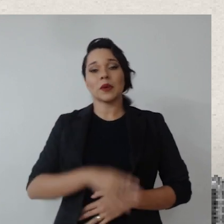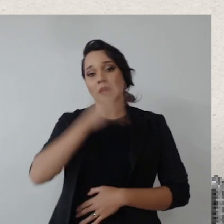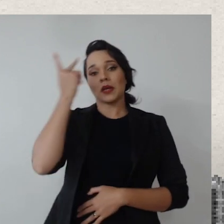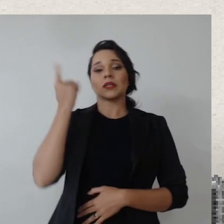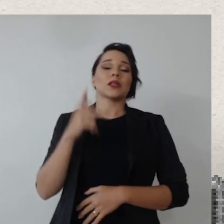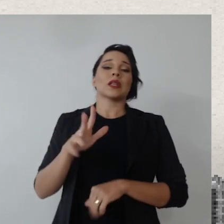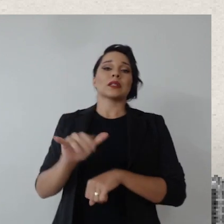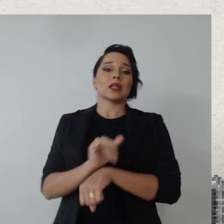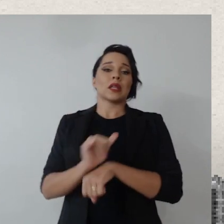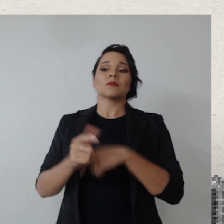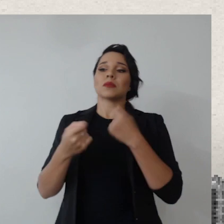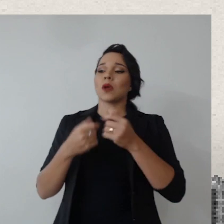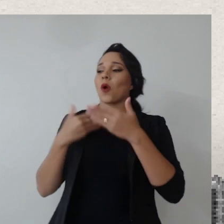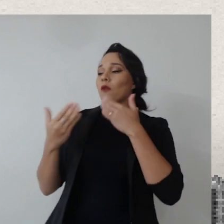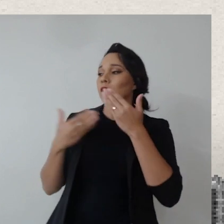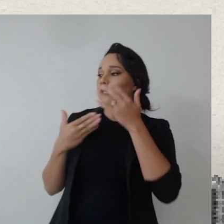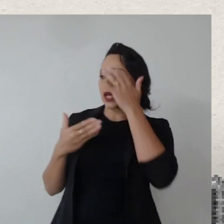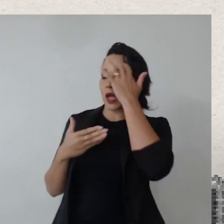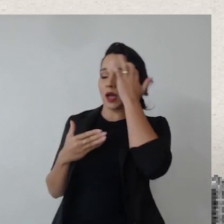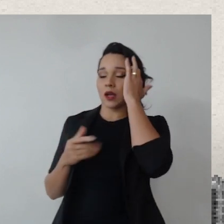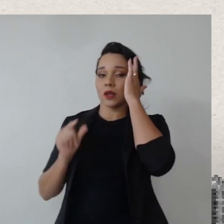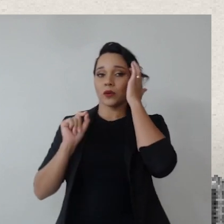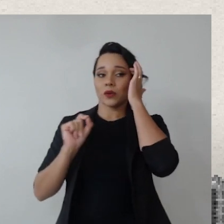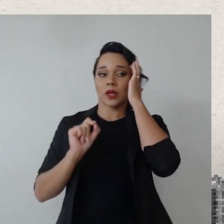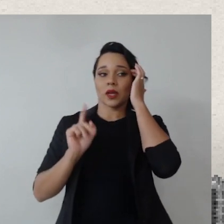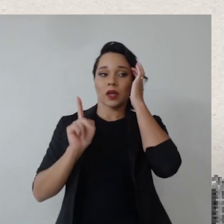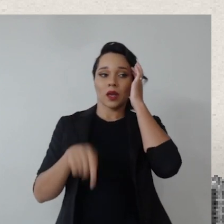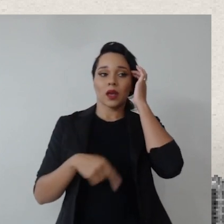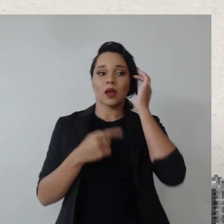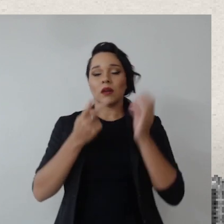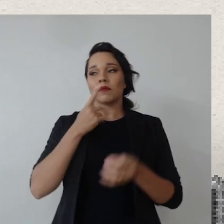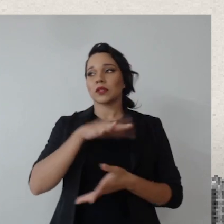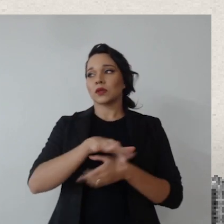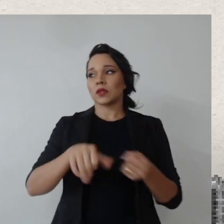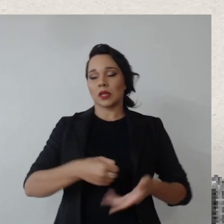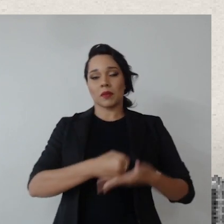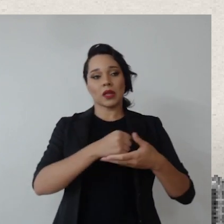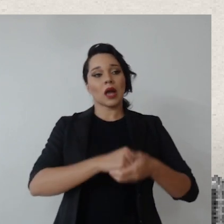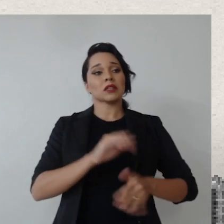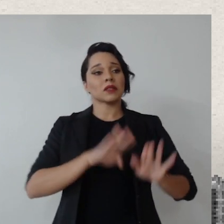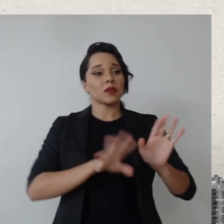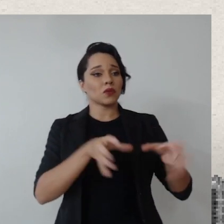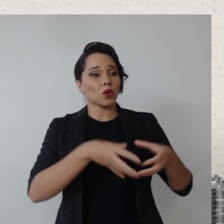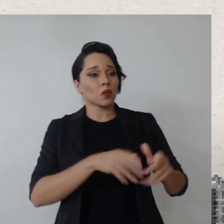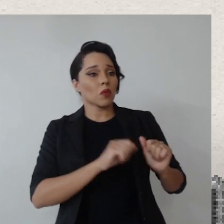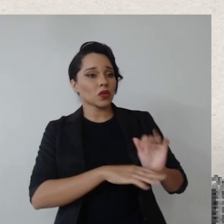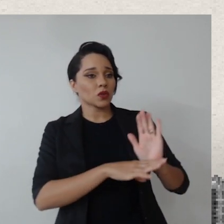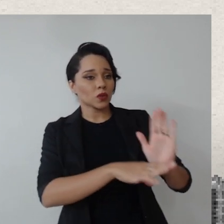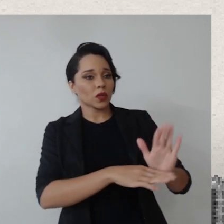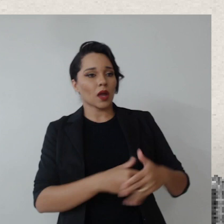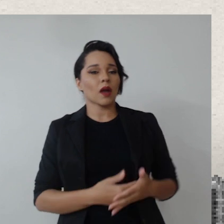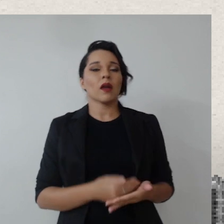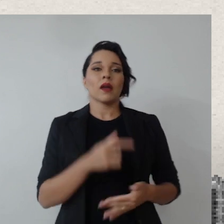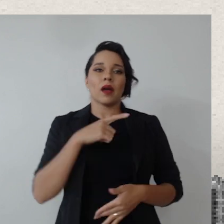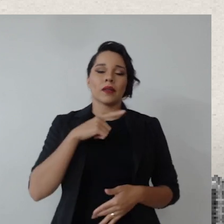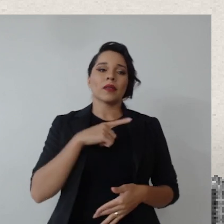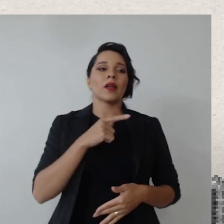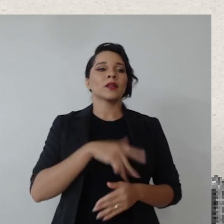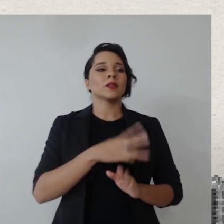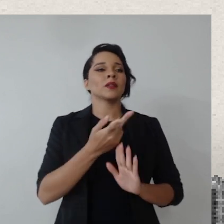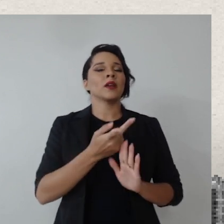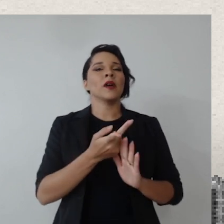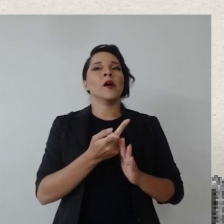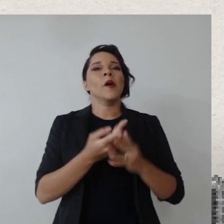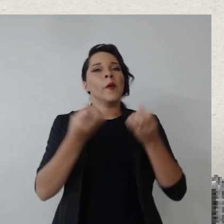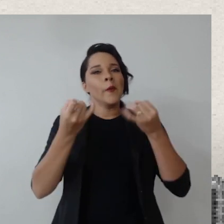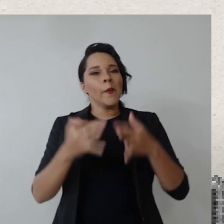a galera da governança tem que conversar com quem está tocando sustentabilidade, de repente o comitê pode ajudar a dar essa